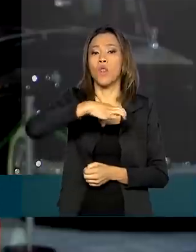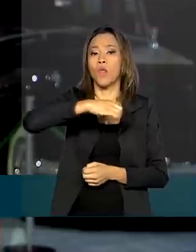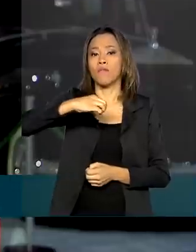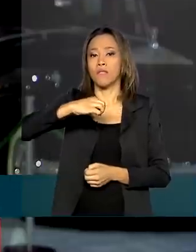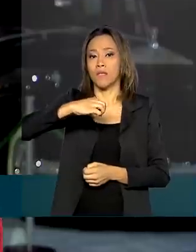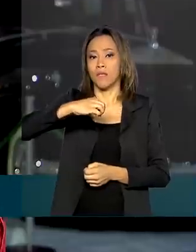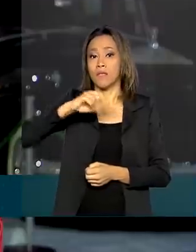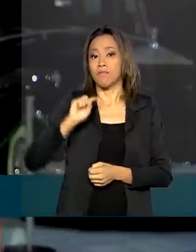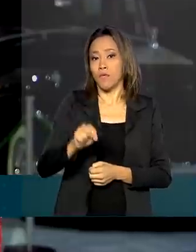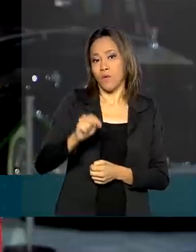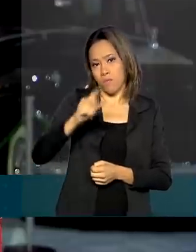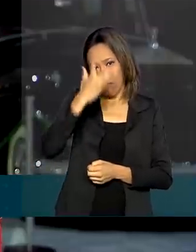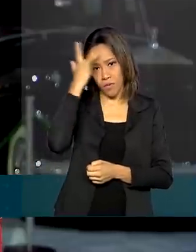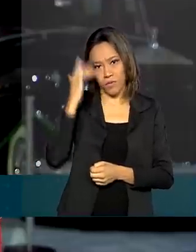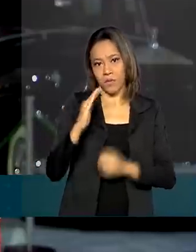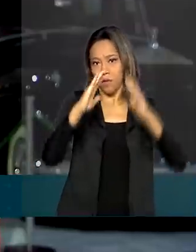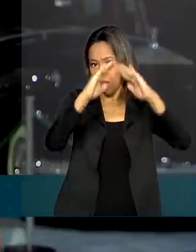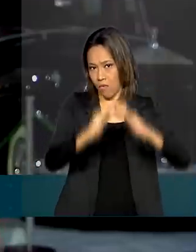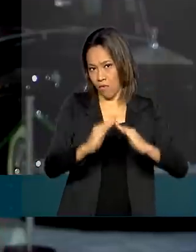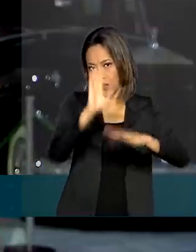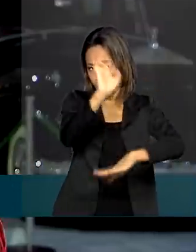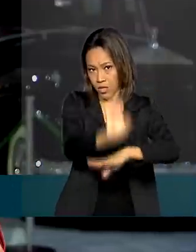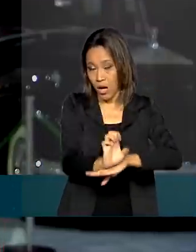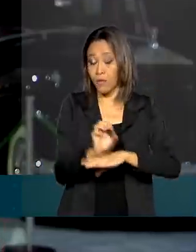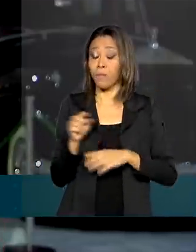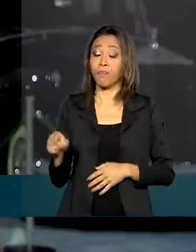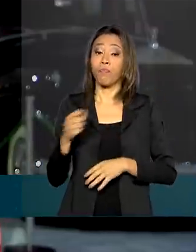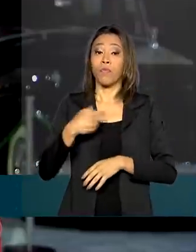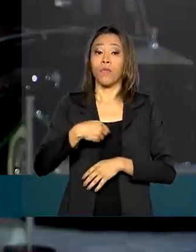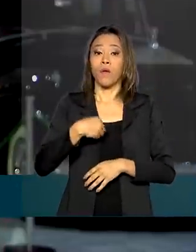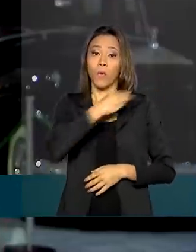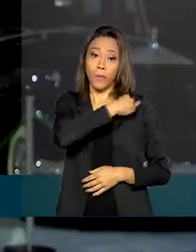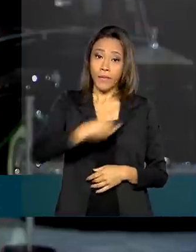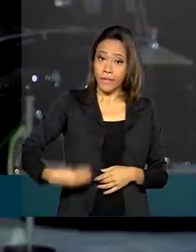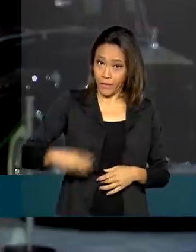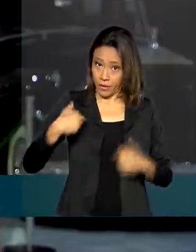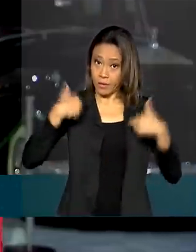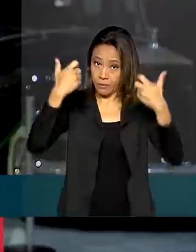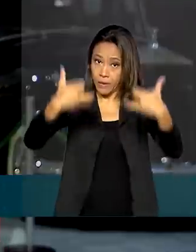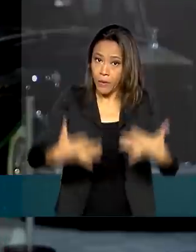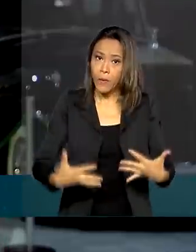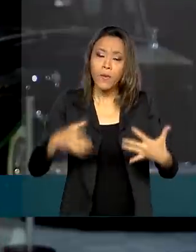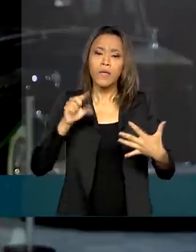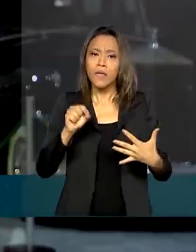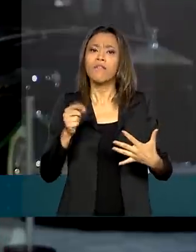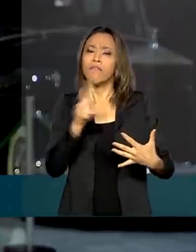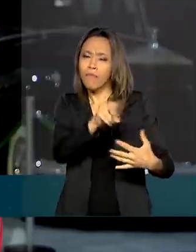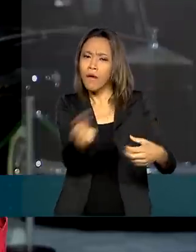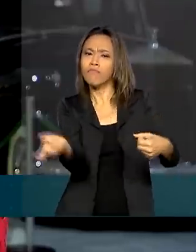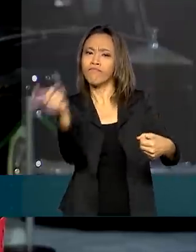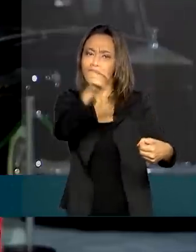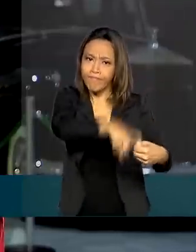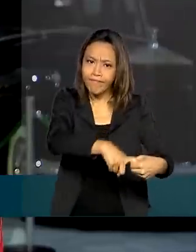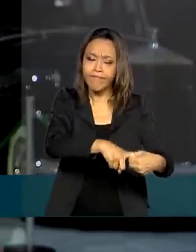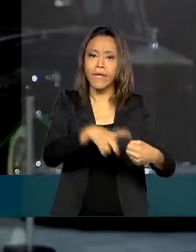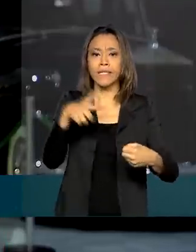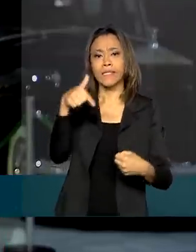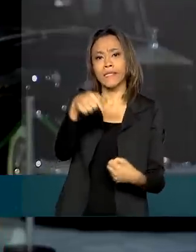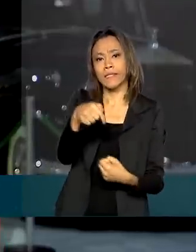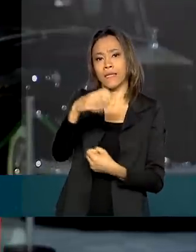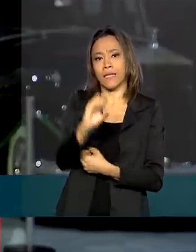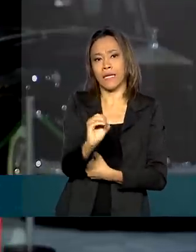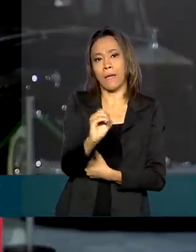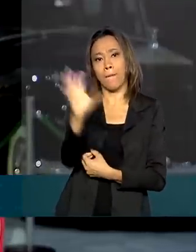vivem no Estado. Em entrevista coletiva, o ministro explicou que a expectativa agora é de que sejam restabelecidos 70